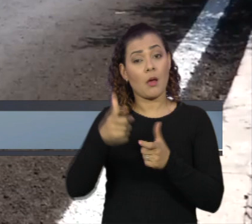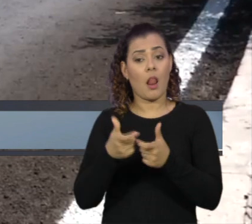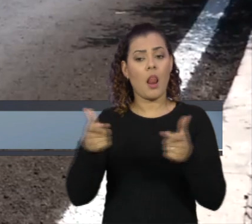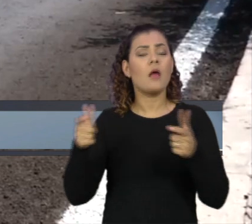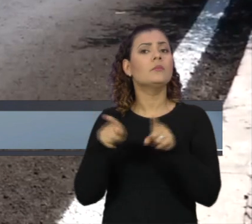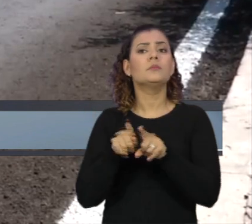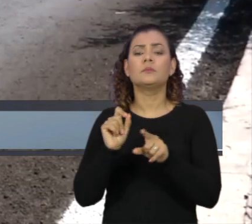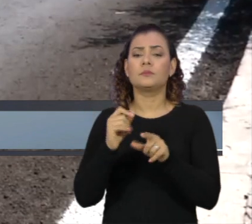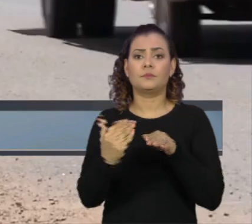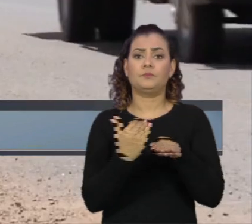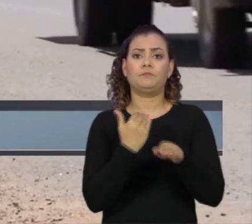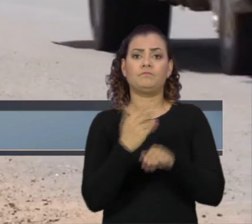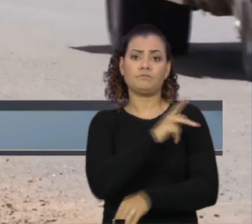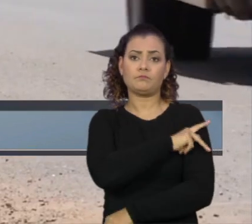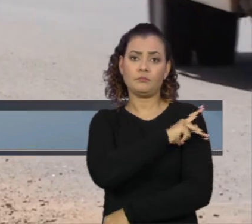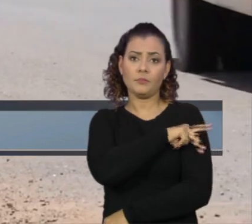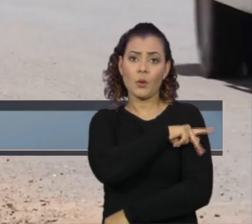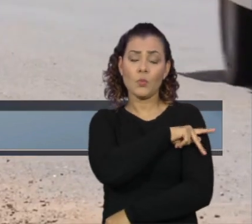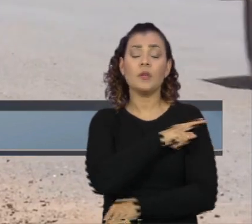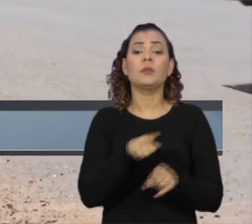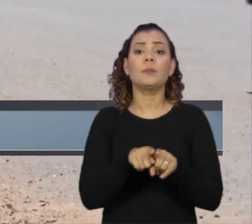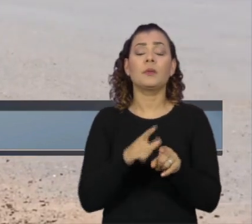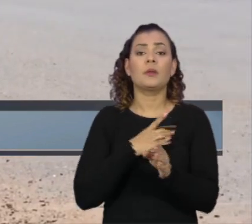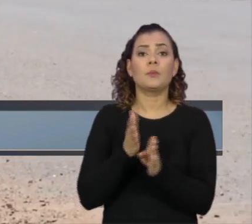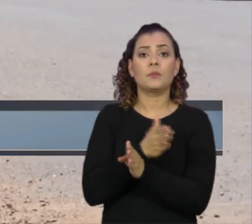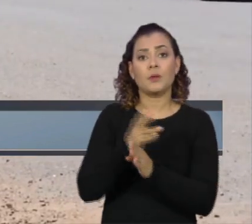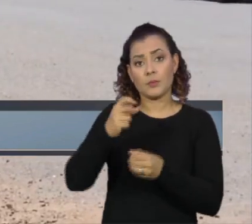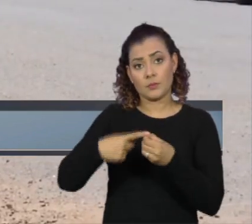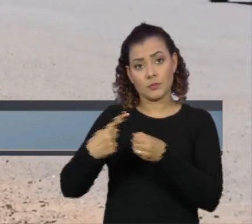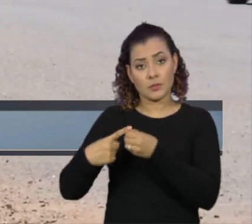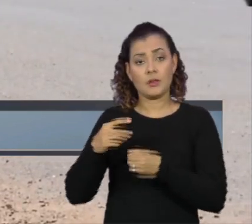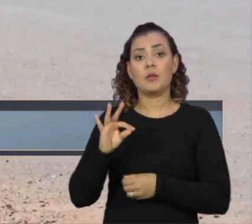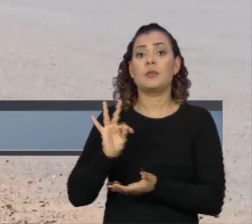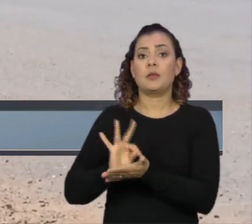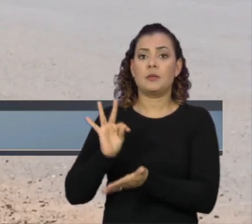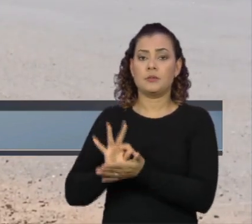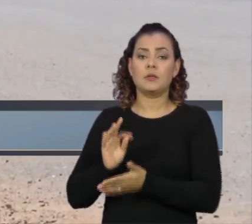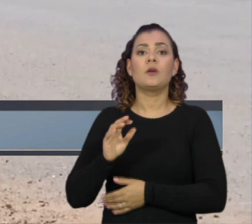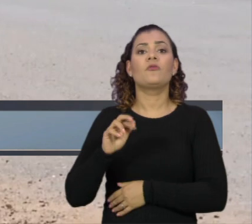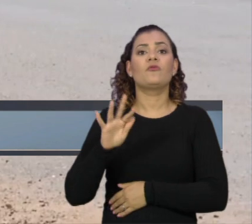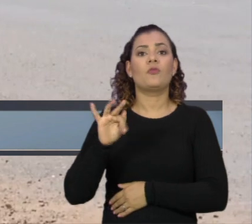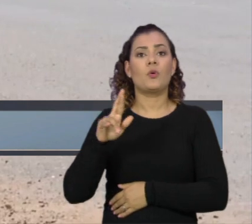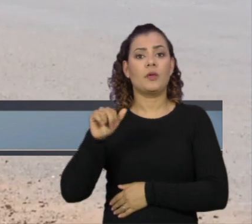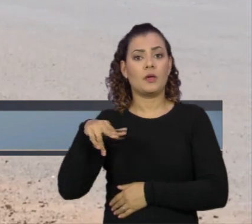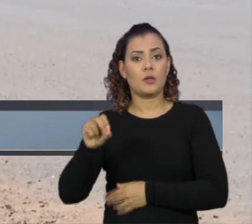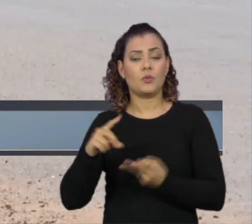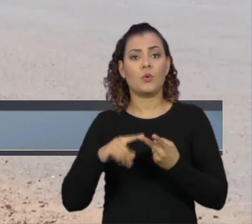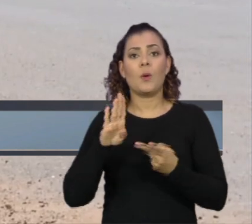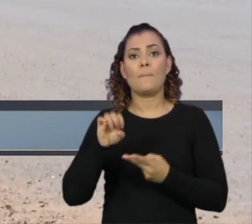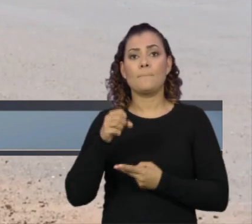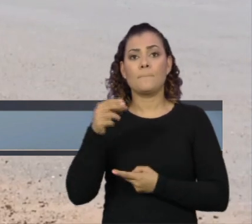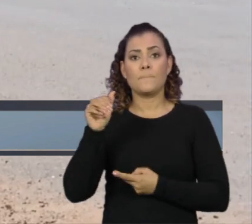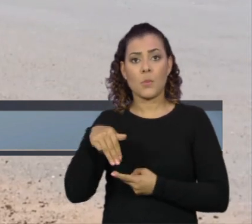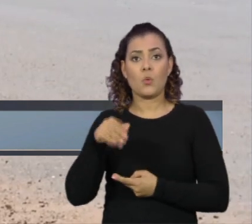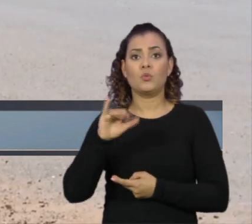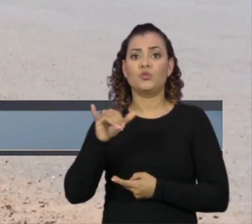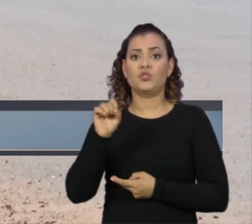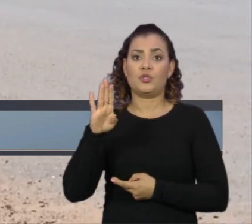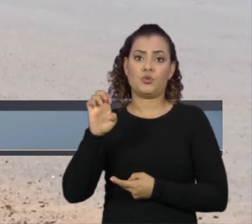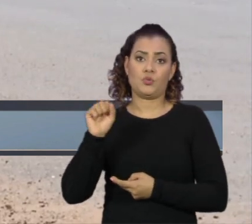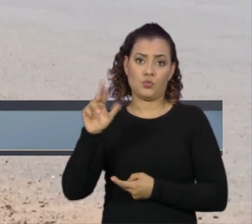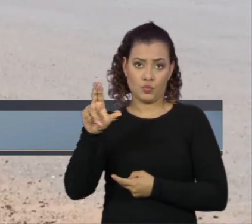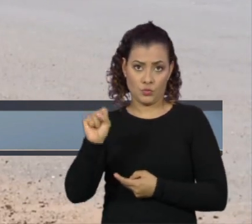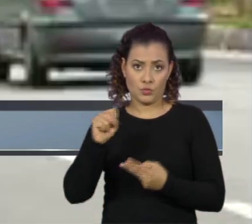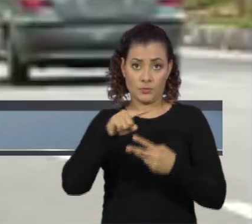trechos urbanos das rodovias que cortam os municípios de Teresina, Floriano e Bom Jesus. A PRF